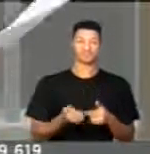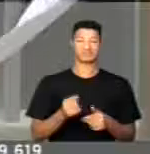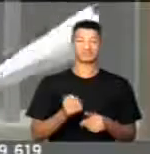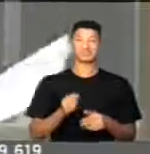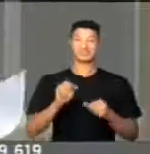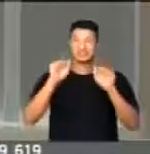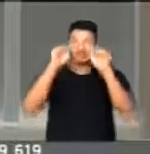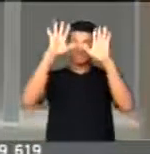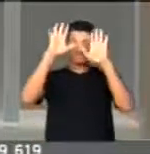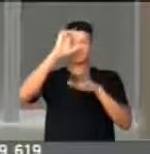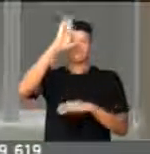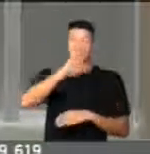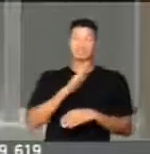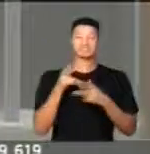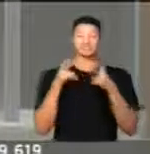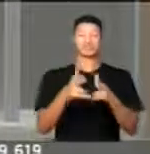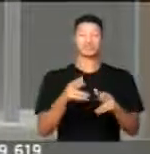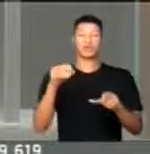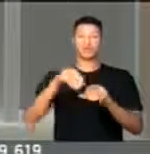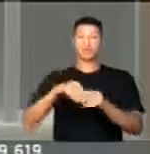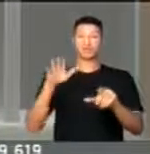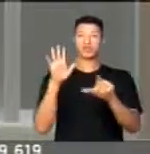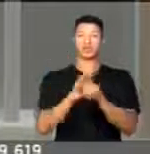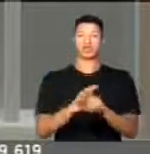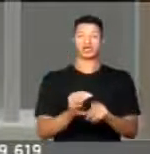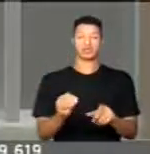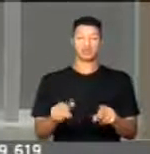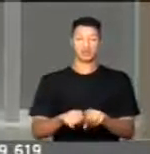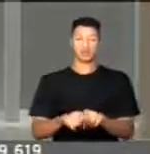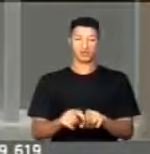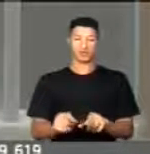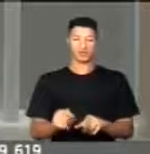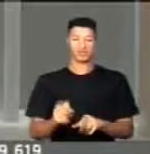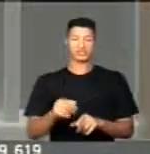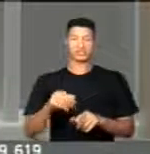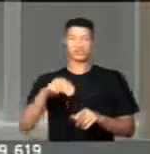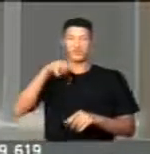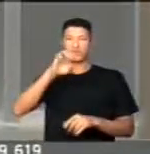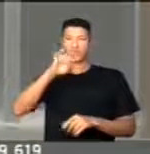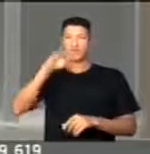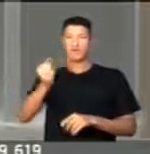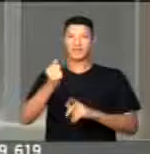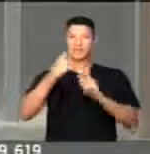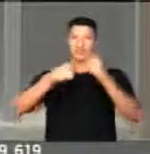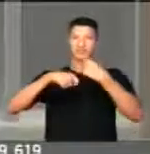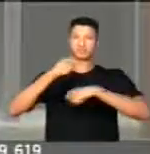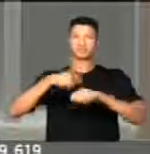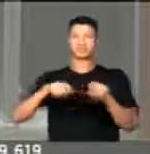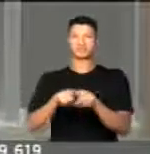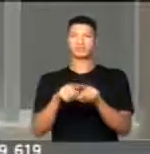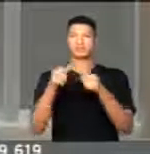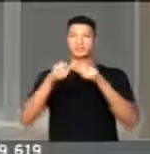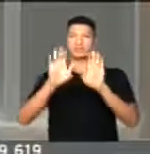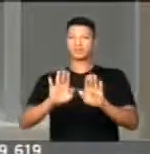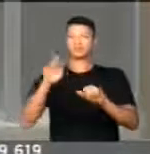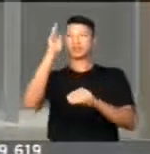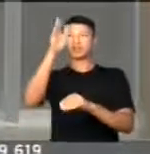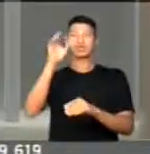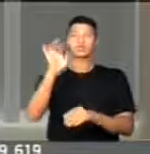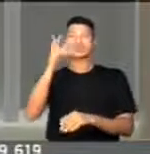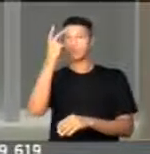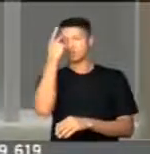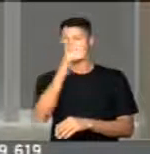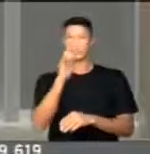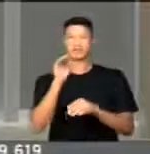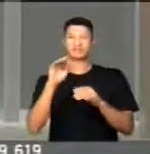graça, como se está na lei fosse uma meta administrativa e que estivesse lá apenas